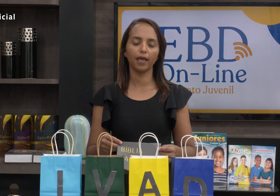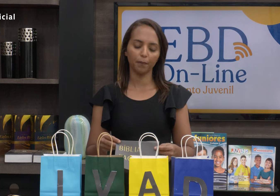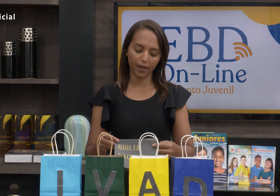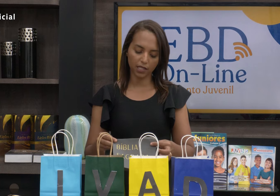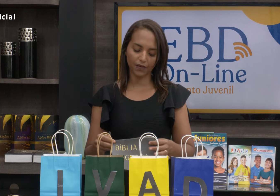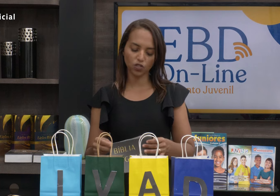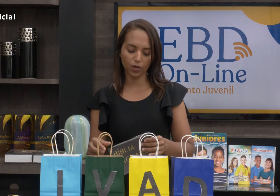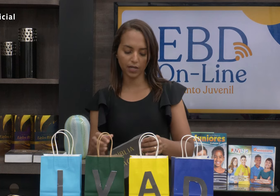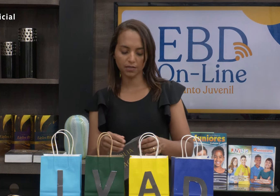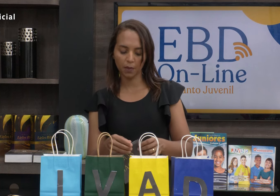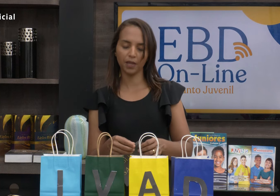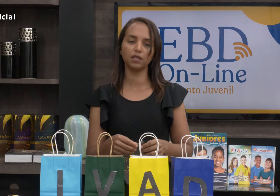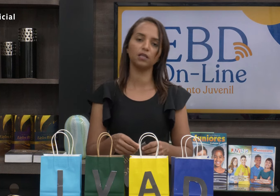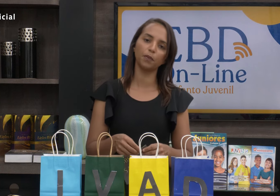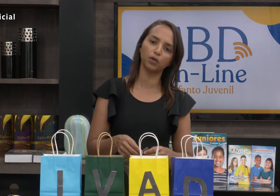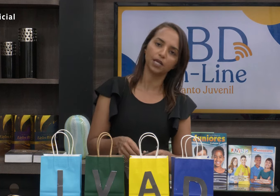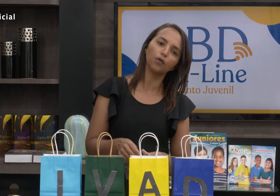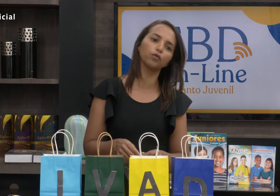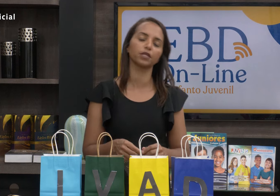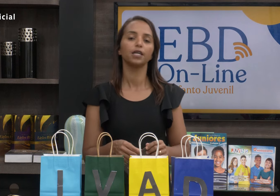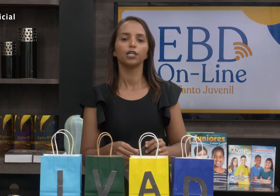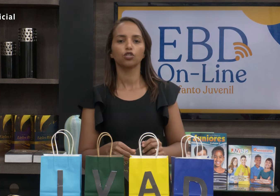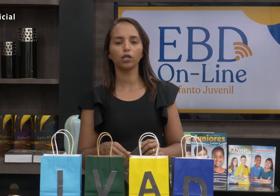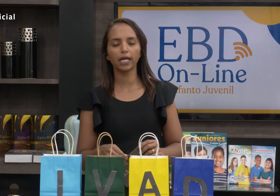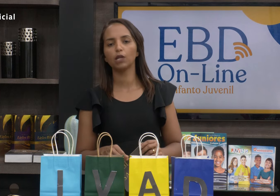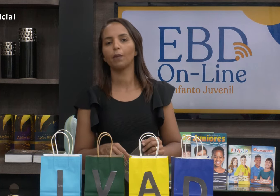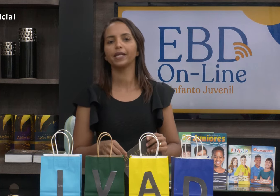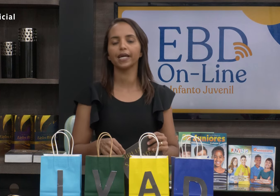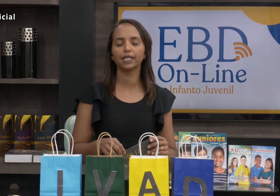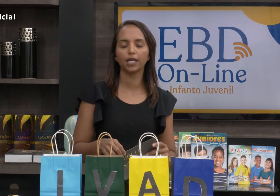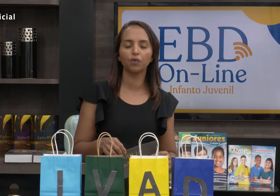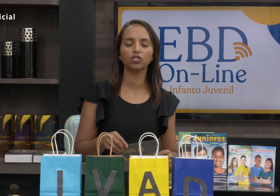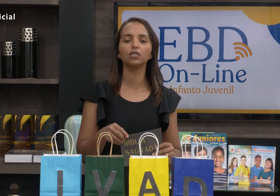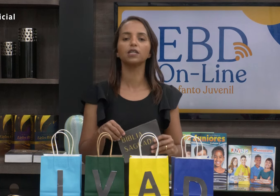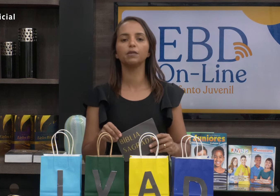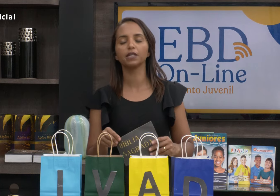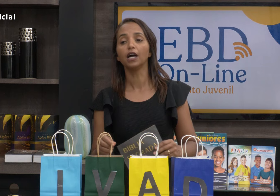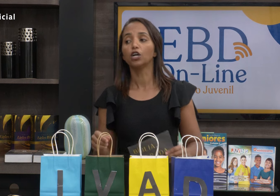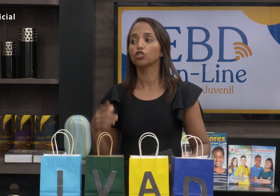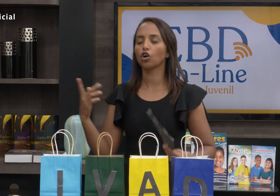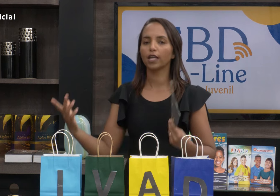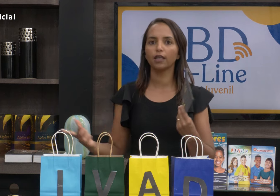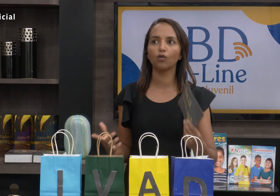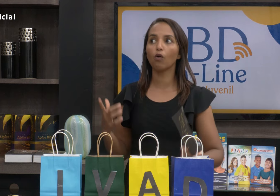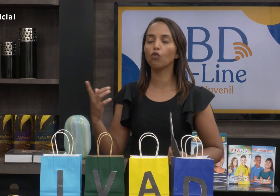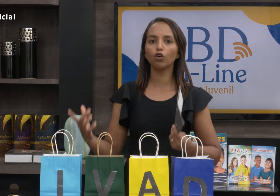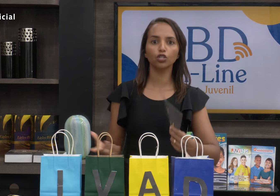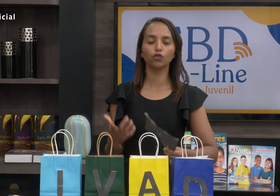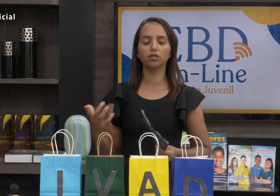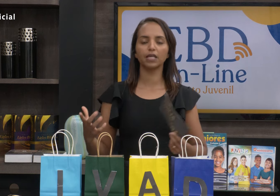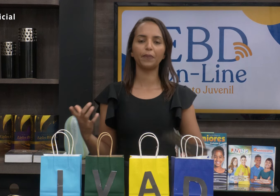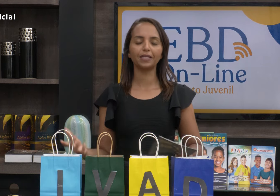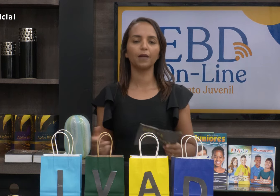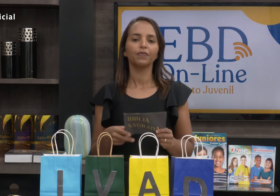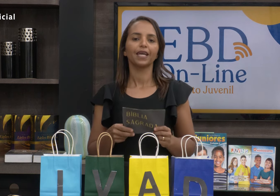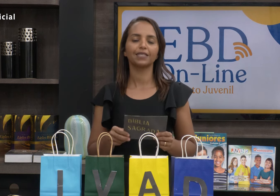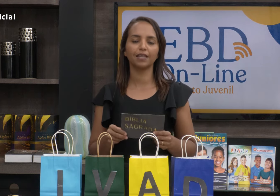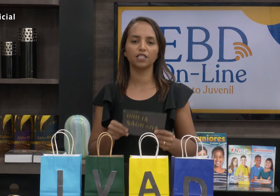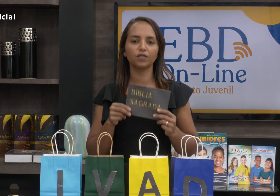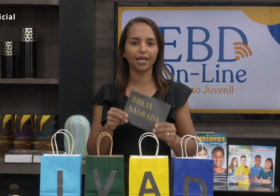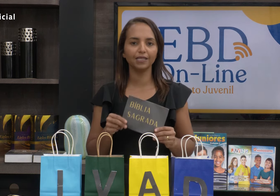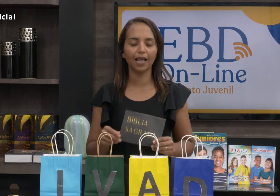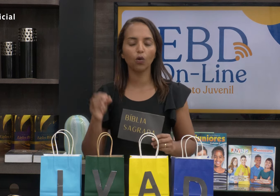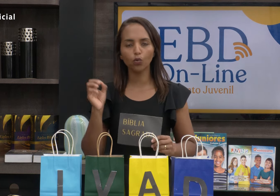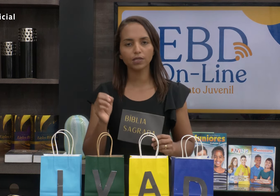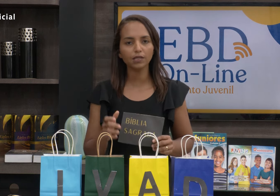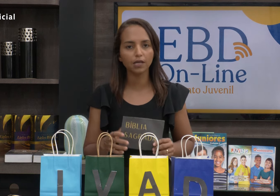repete, repete, faz uma criança repetir e depois a outra, torna aquilo uma brincadeira, uma dinâmica, torna aquilo algo gostoso de se aprender, as